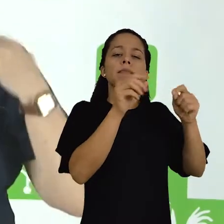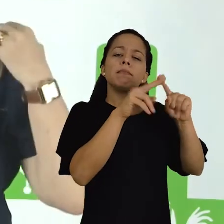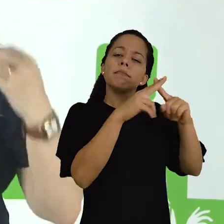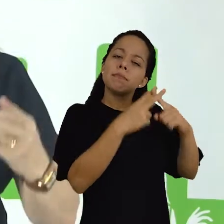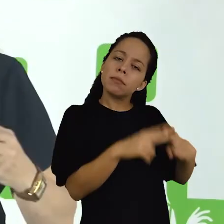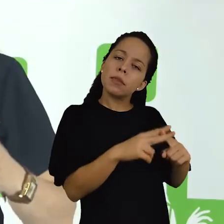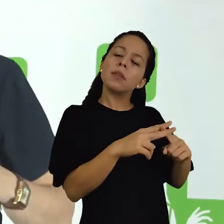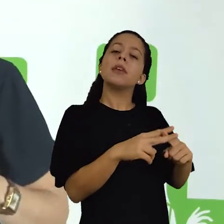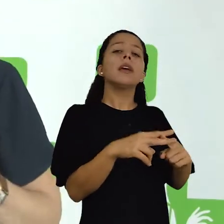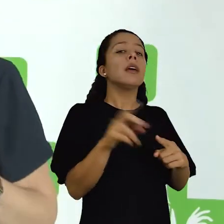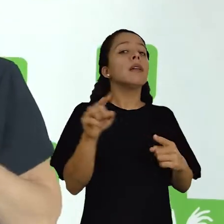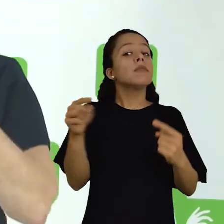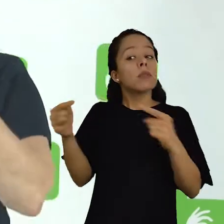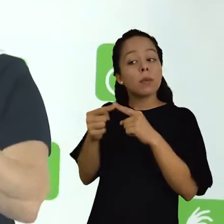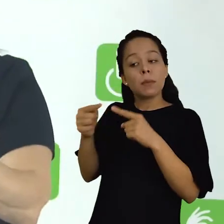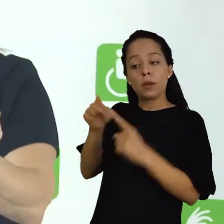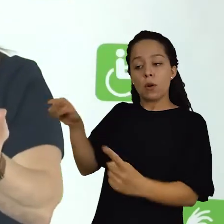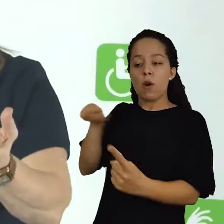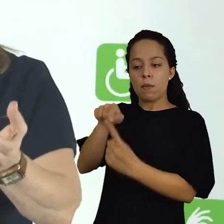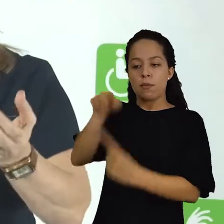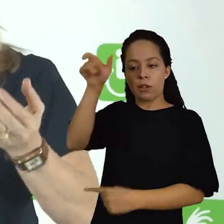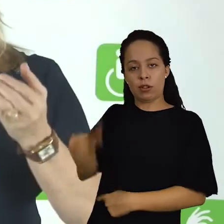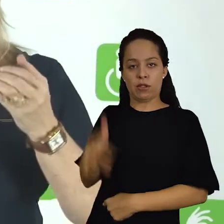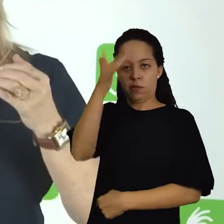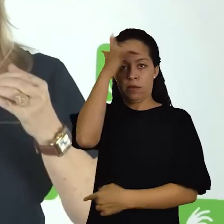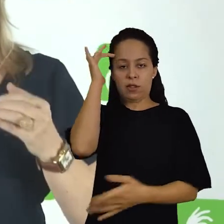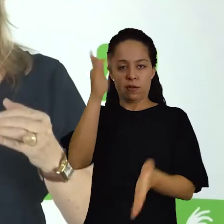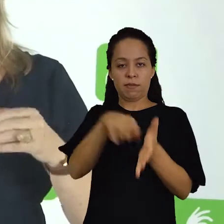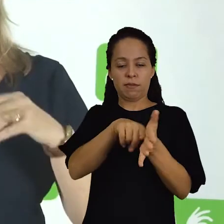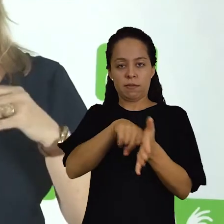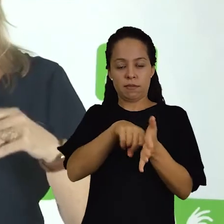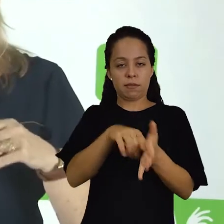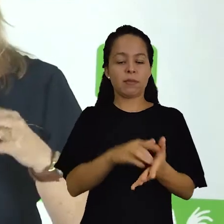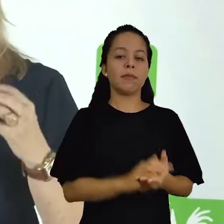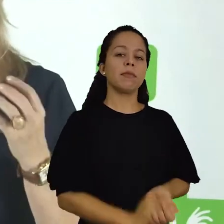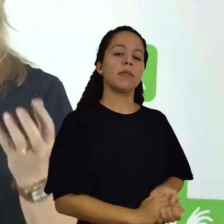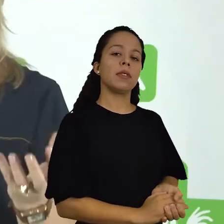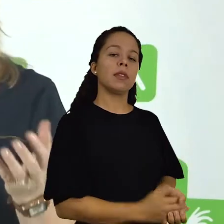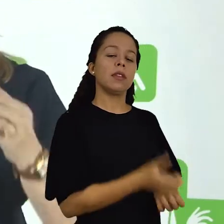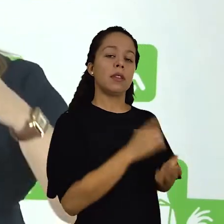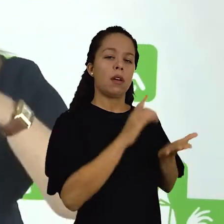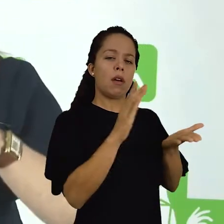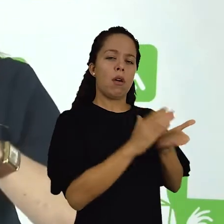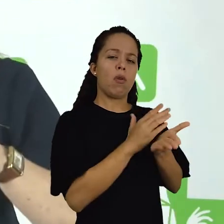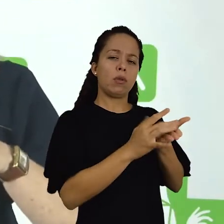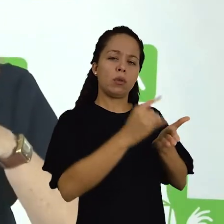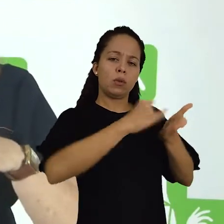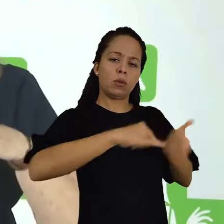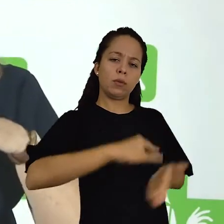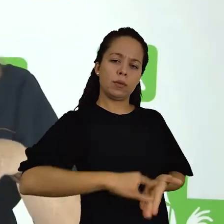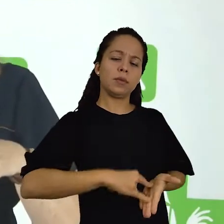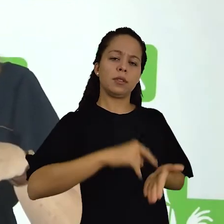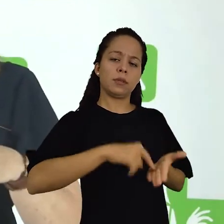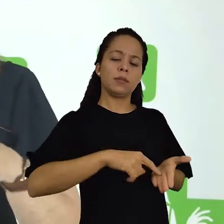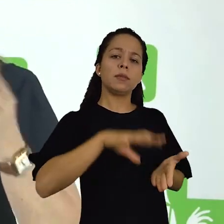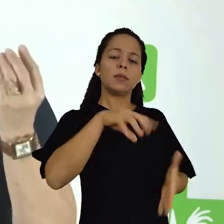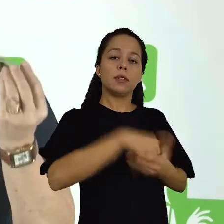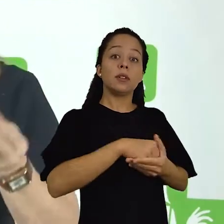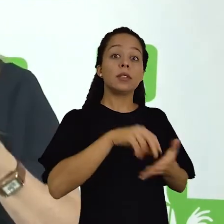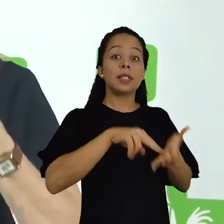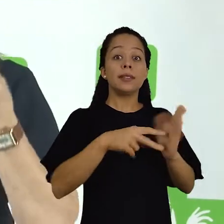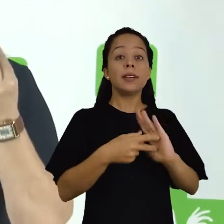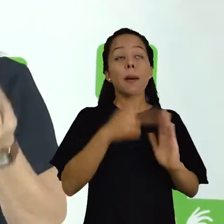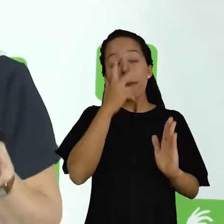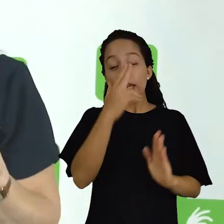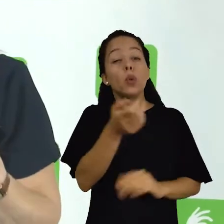acordo com o objetivo que o pesquisador tem. Alguns documentos utilizados nessa pesquisa documental são classificados como